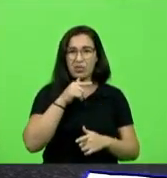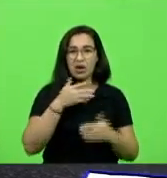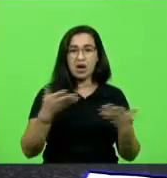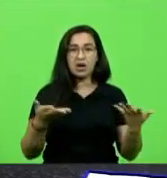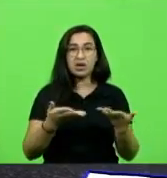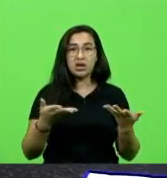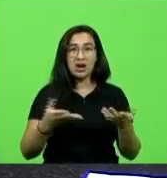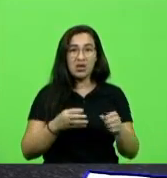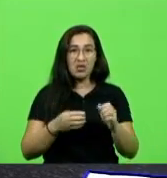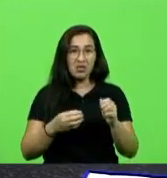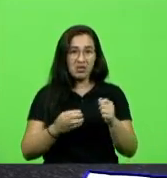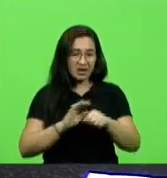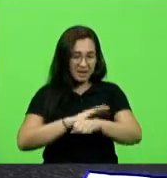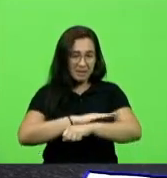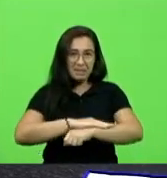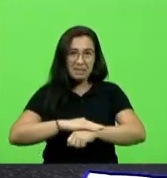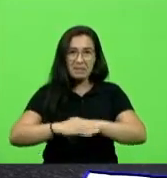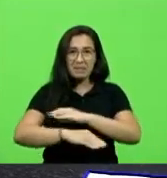estão no corpo na pele